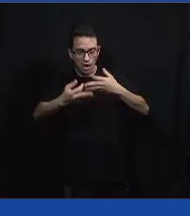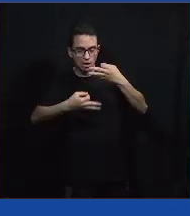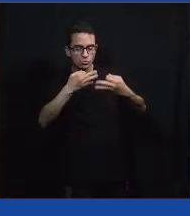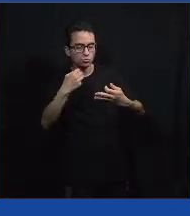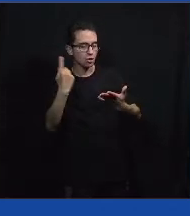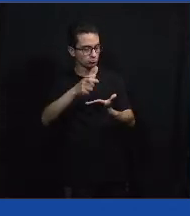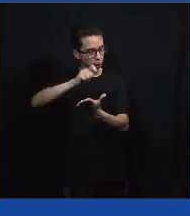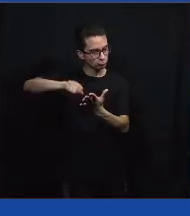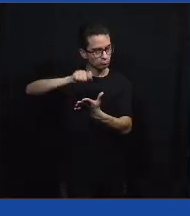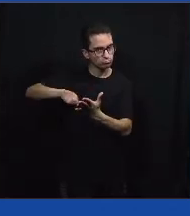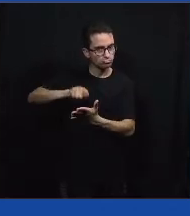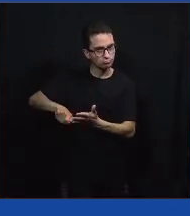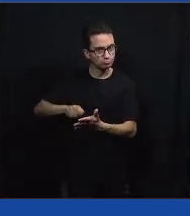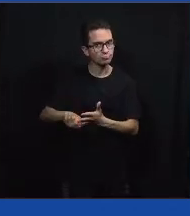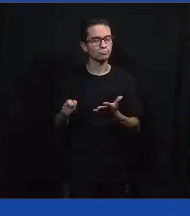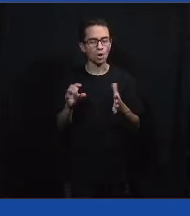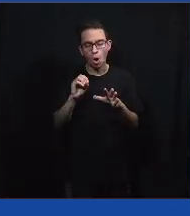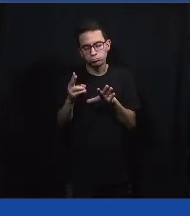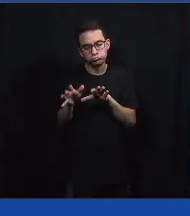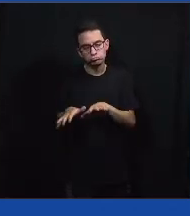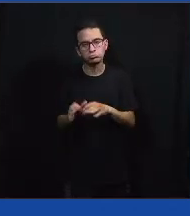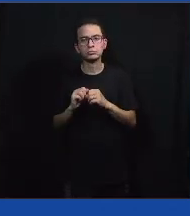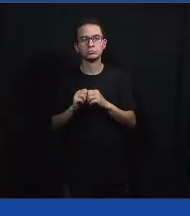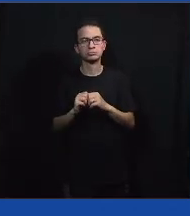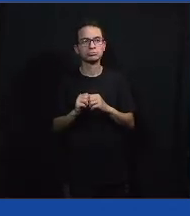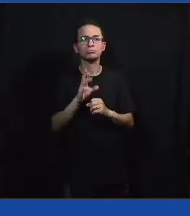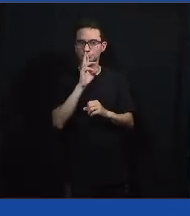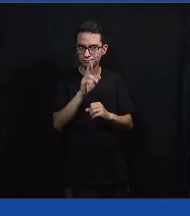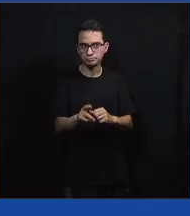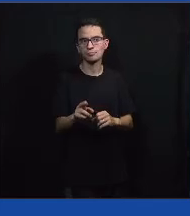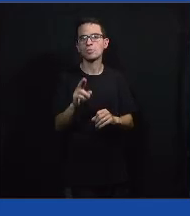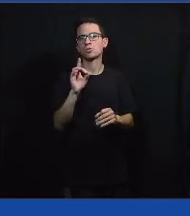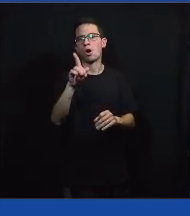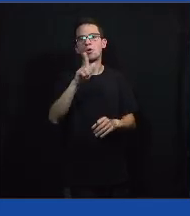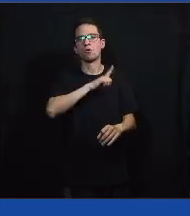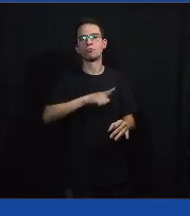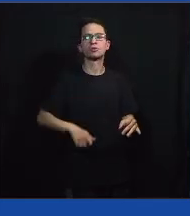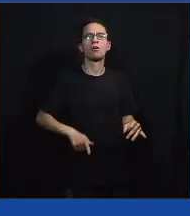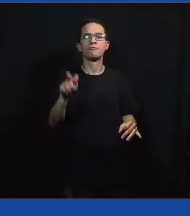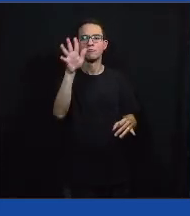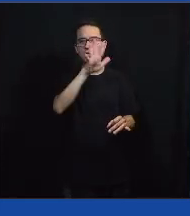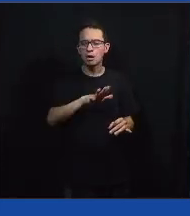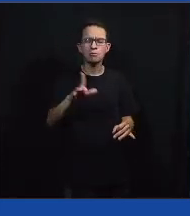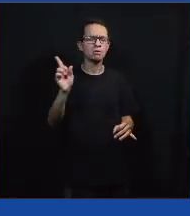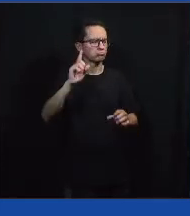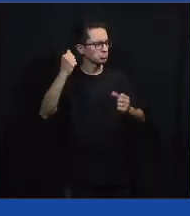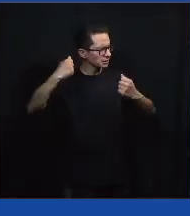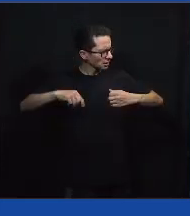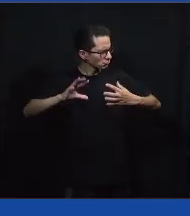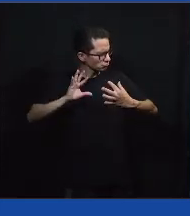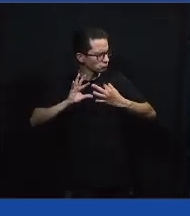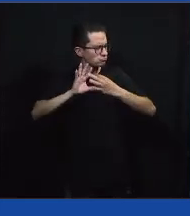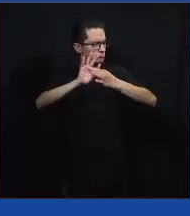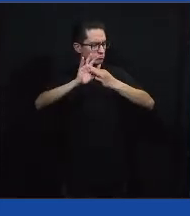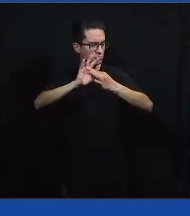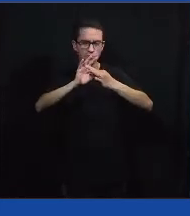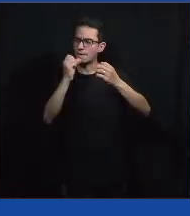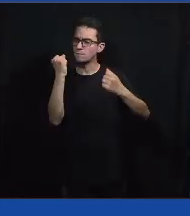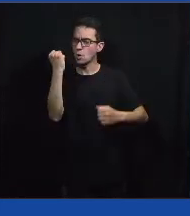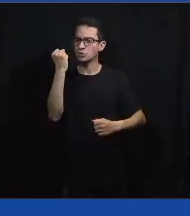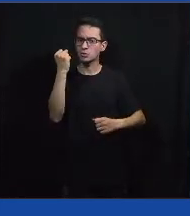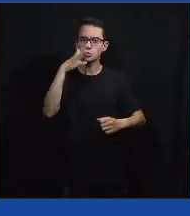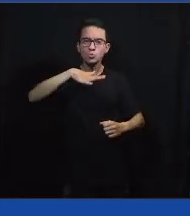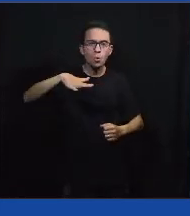Eu acho que o governo e não só em termos federais, mas a gente aqui tem que pensar em união de forças, ações